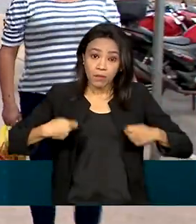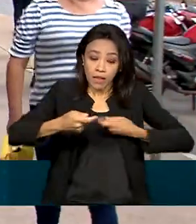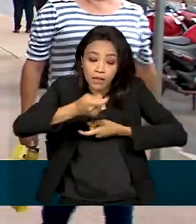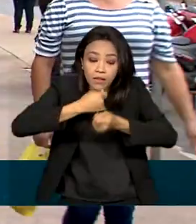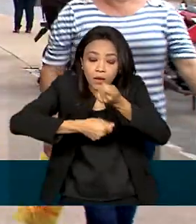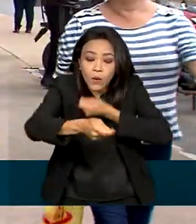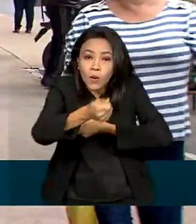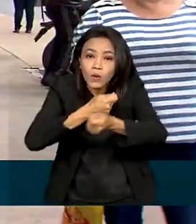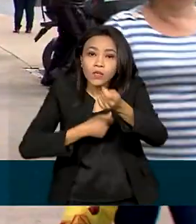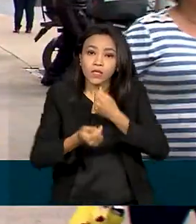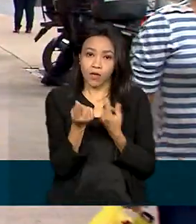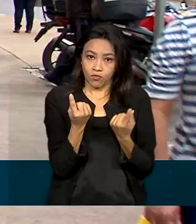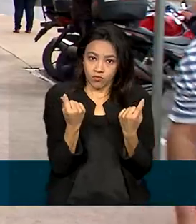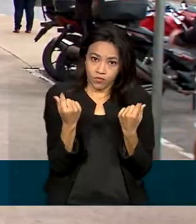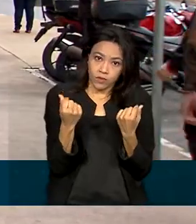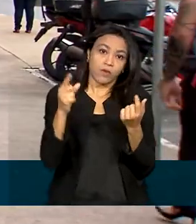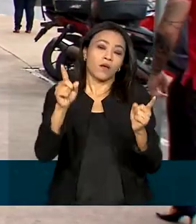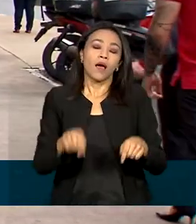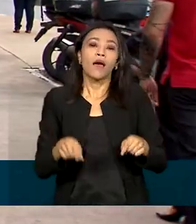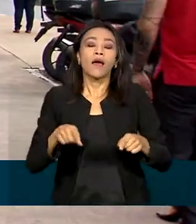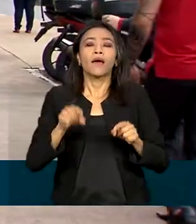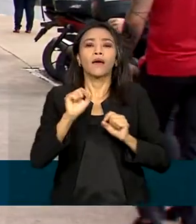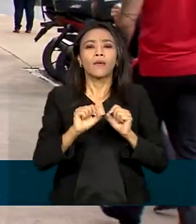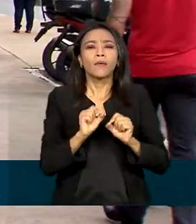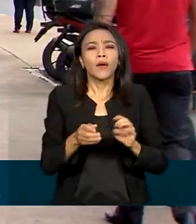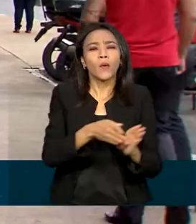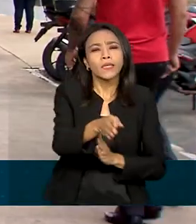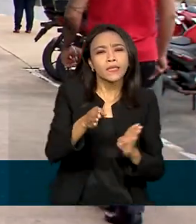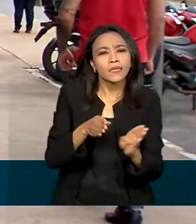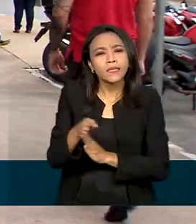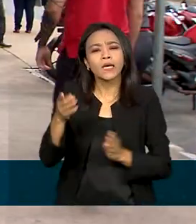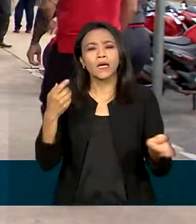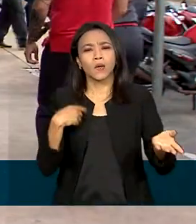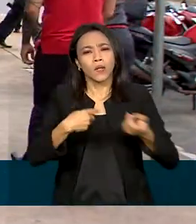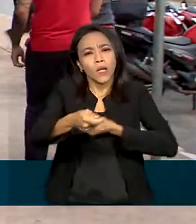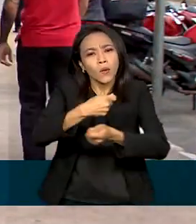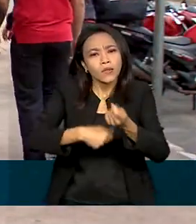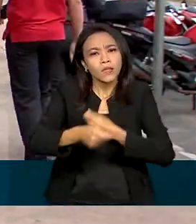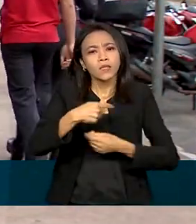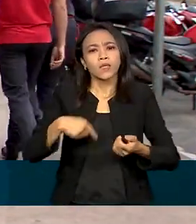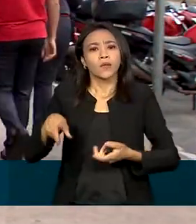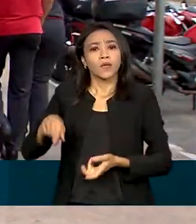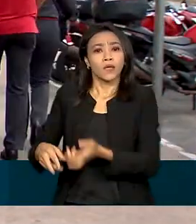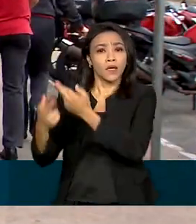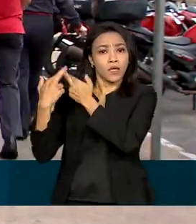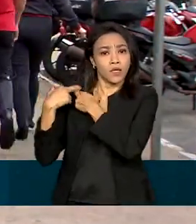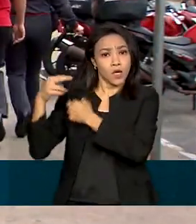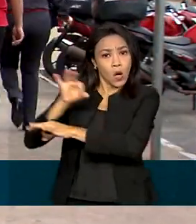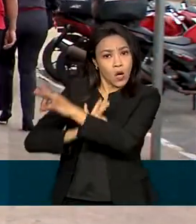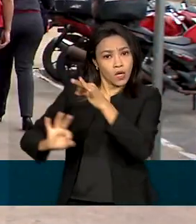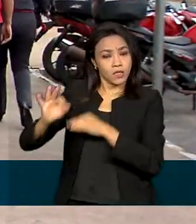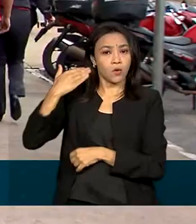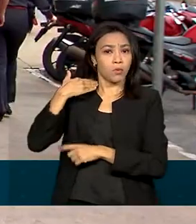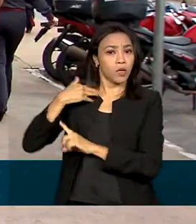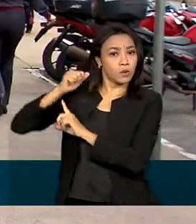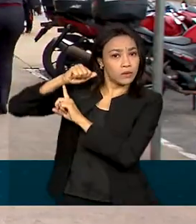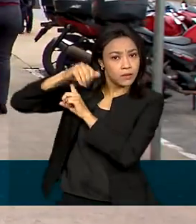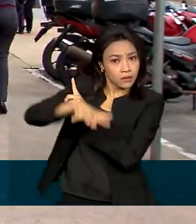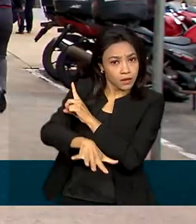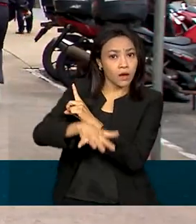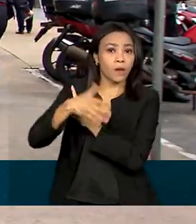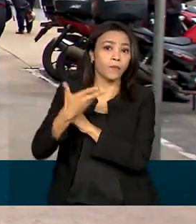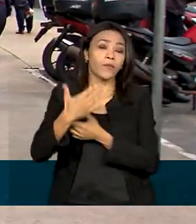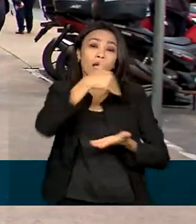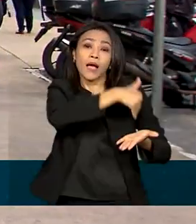os débitos. É o mutirão de negociação e orientação financeira promovido pela Federação dos Bancos, o Banco Central do Brasil, a